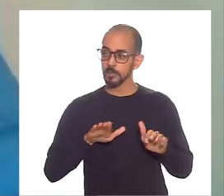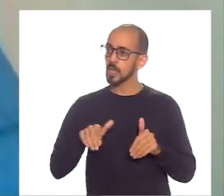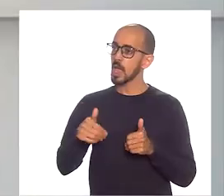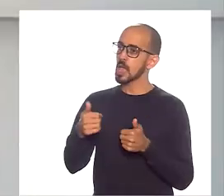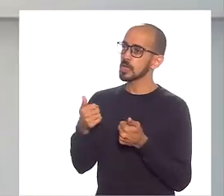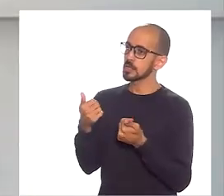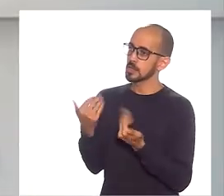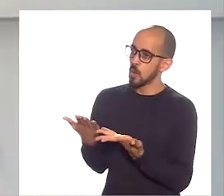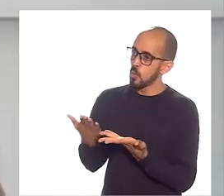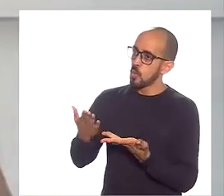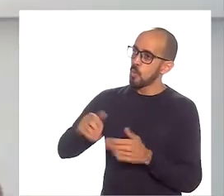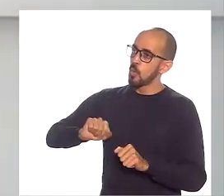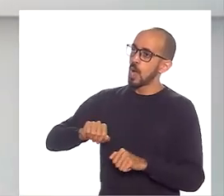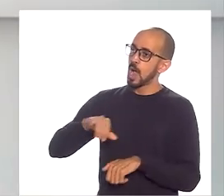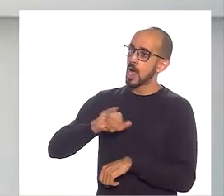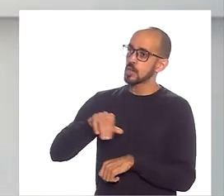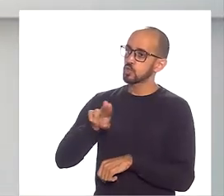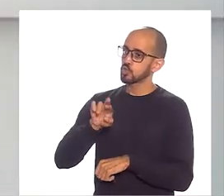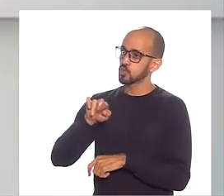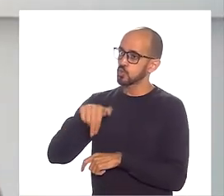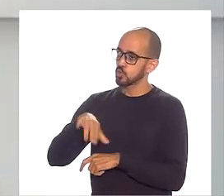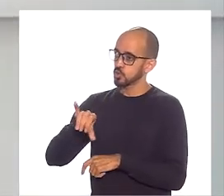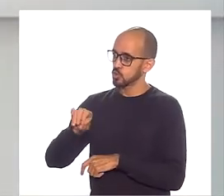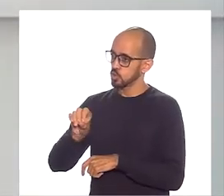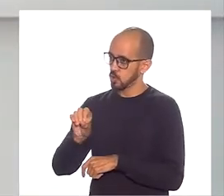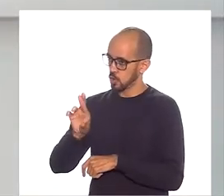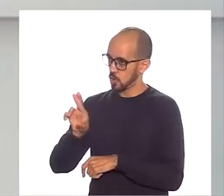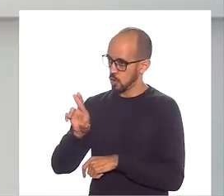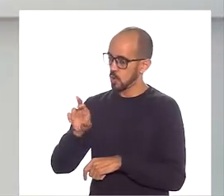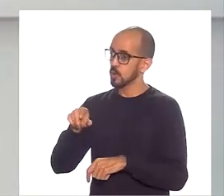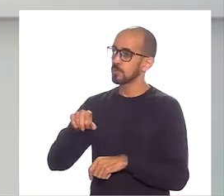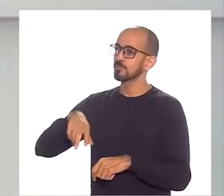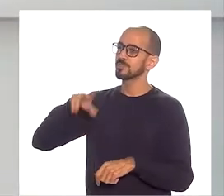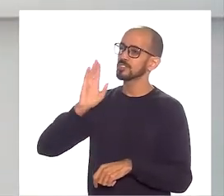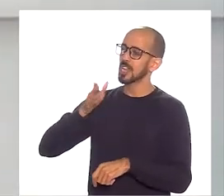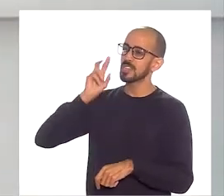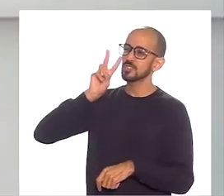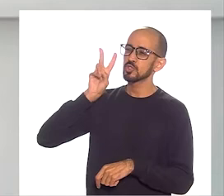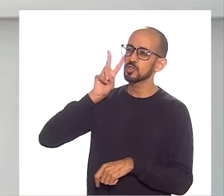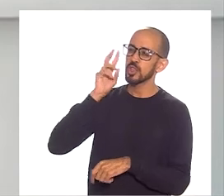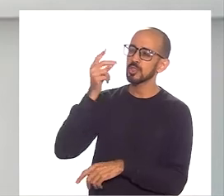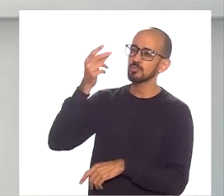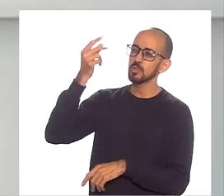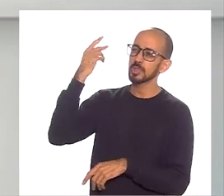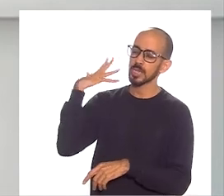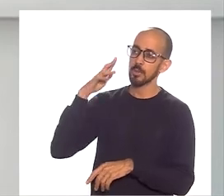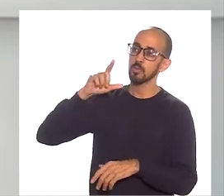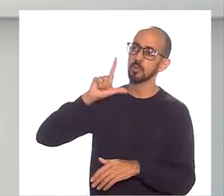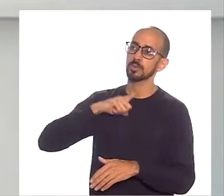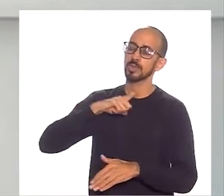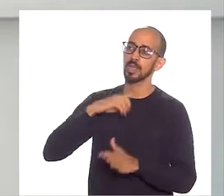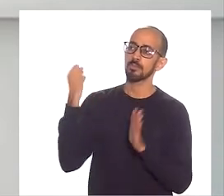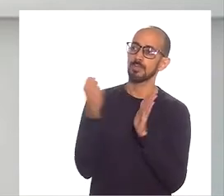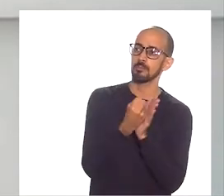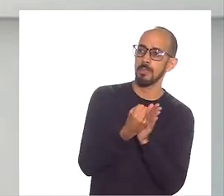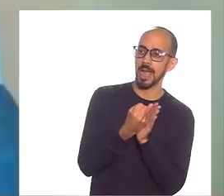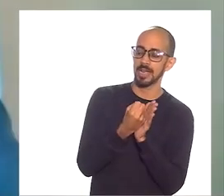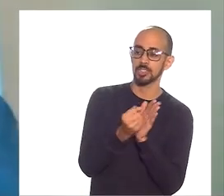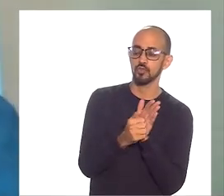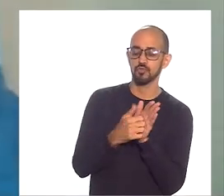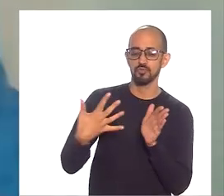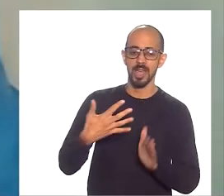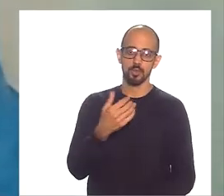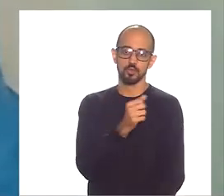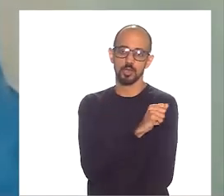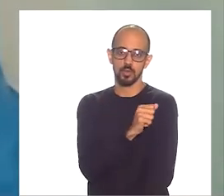Então, a Junior Atipman, historicamente, ela é muito impactante na vida de muitos alunos,